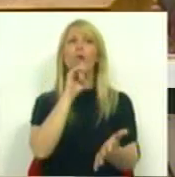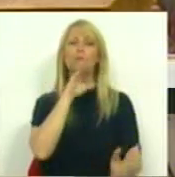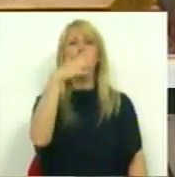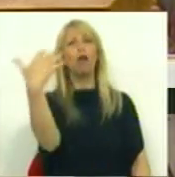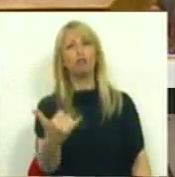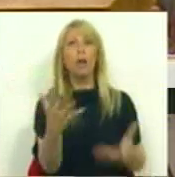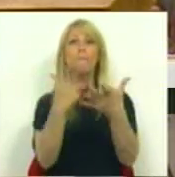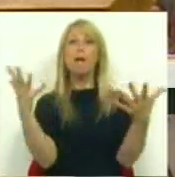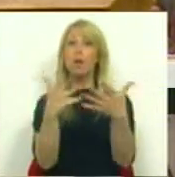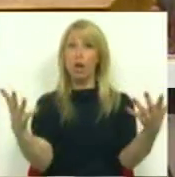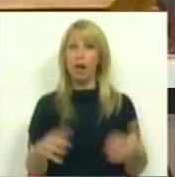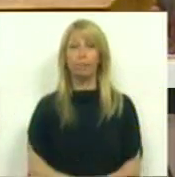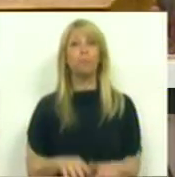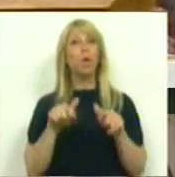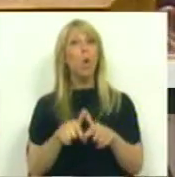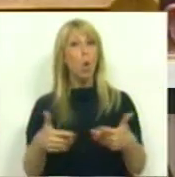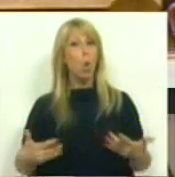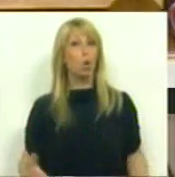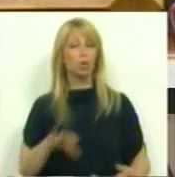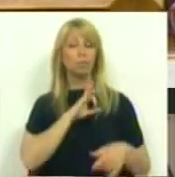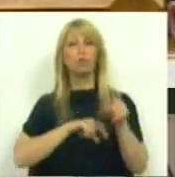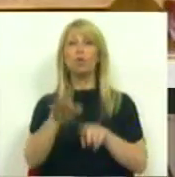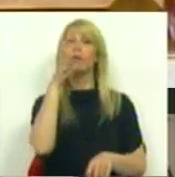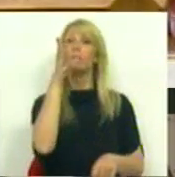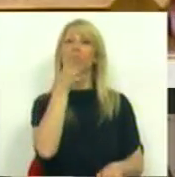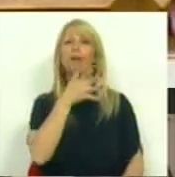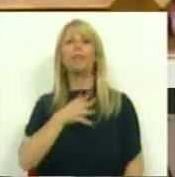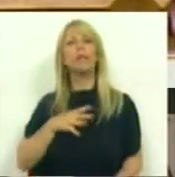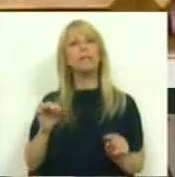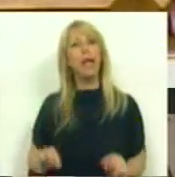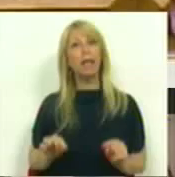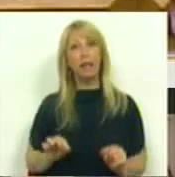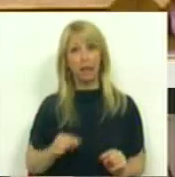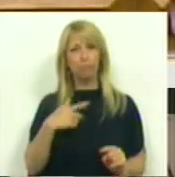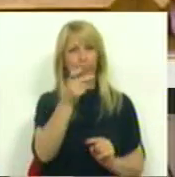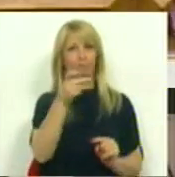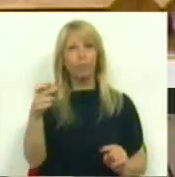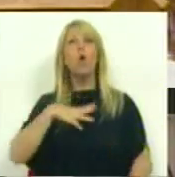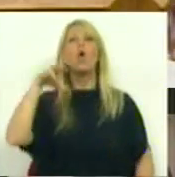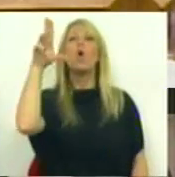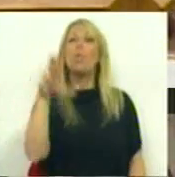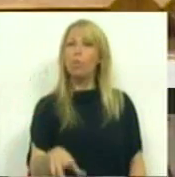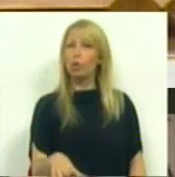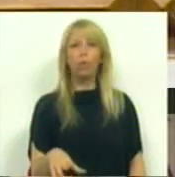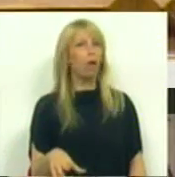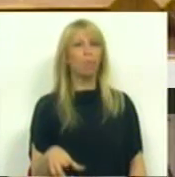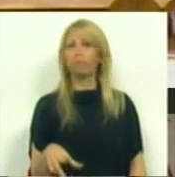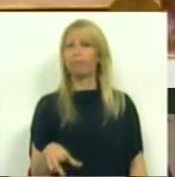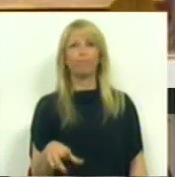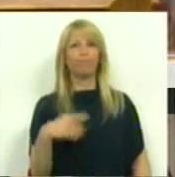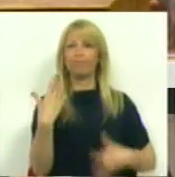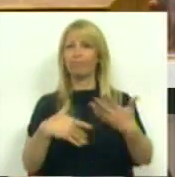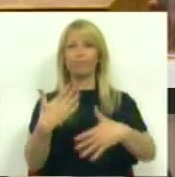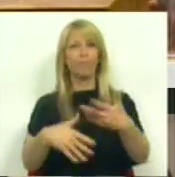à maioria. Hoje o Sr. Deputado disse-nos aqui e cito, Portugal não está a ir bem.